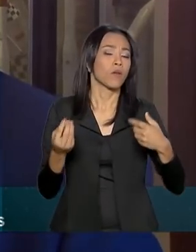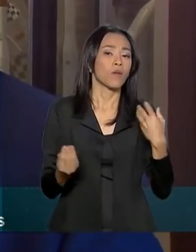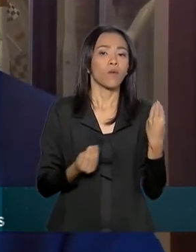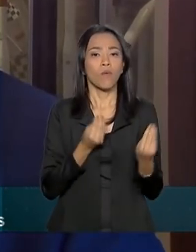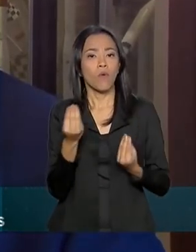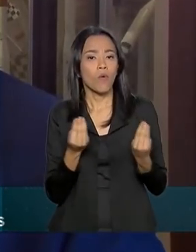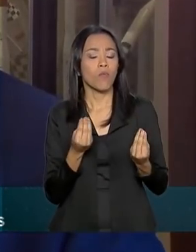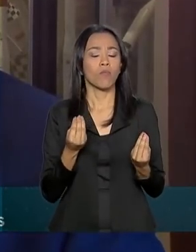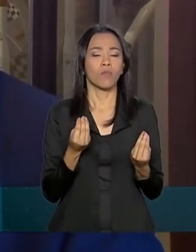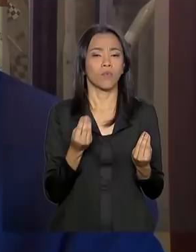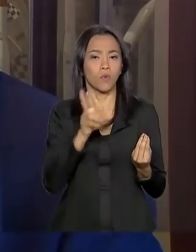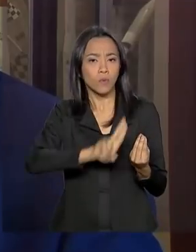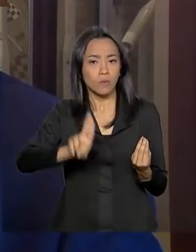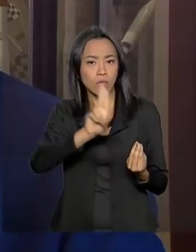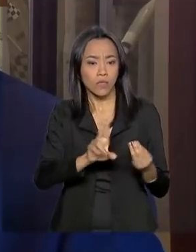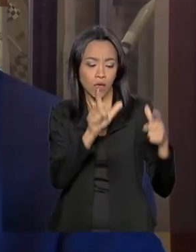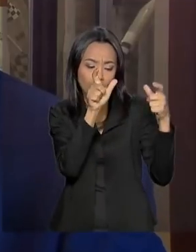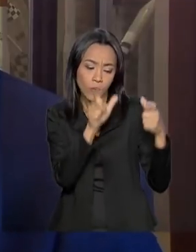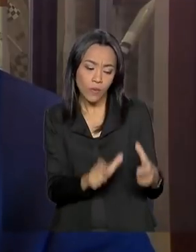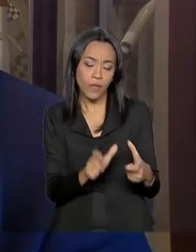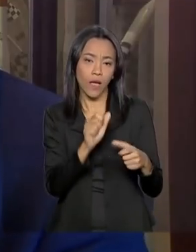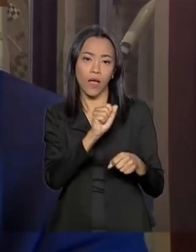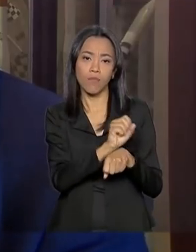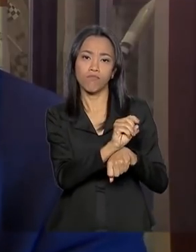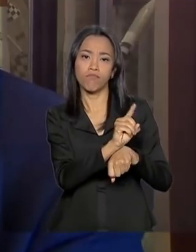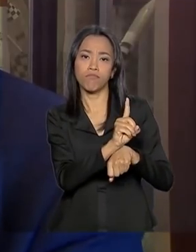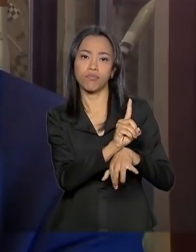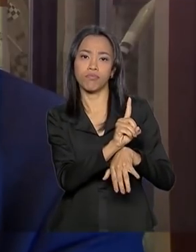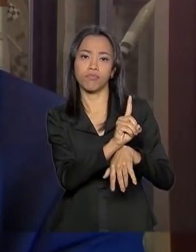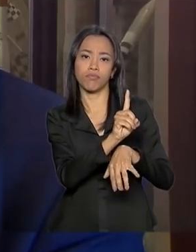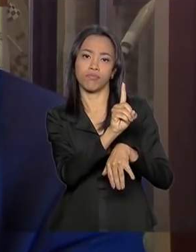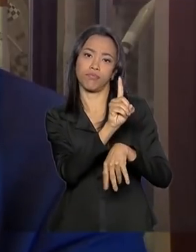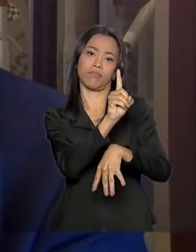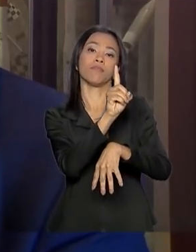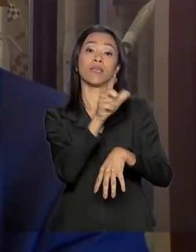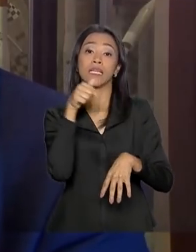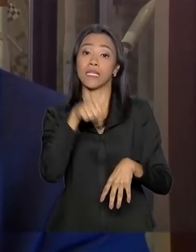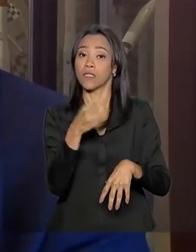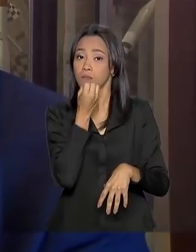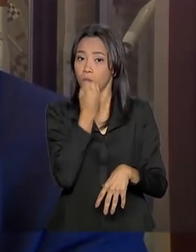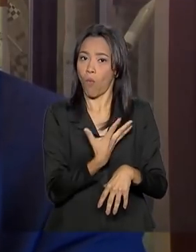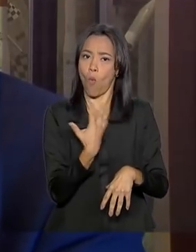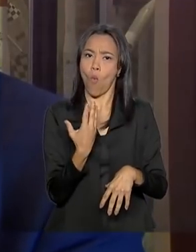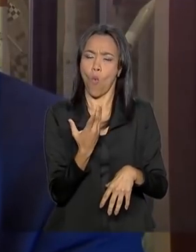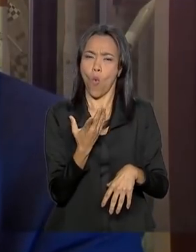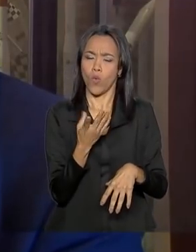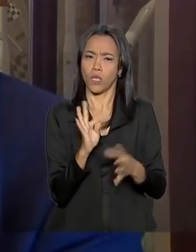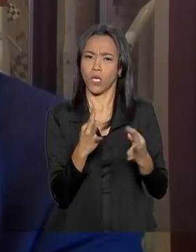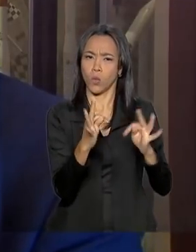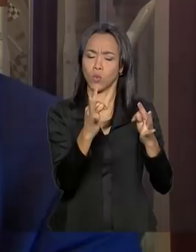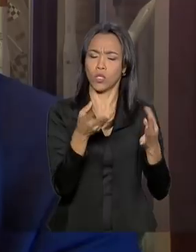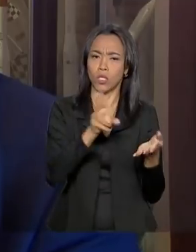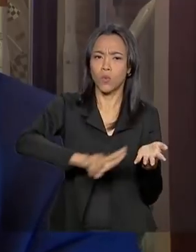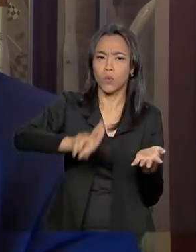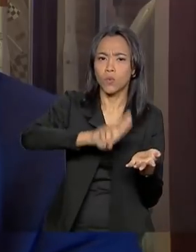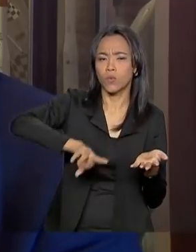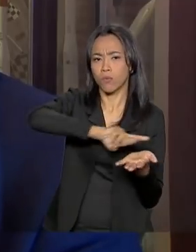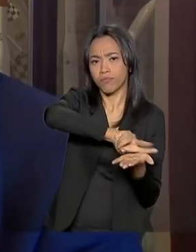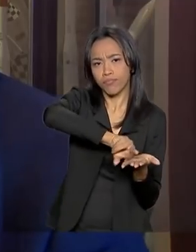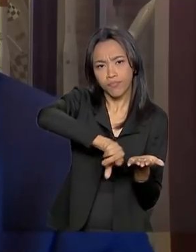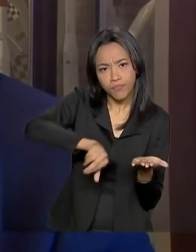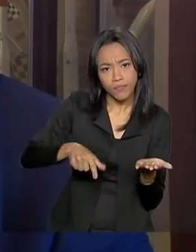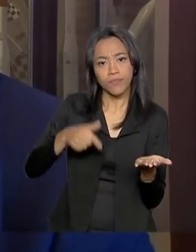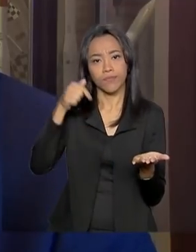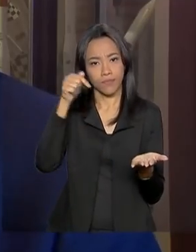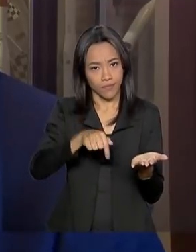possibilidades do Centro de Lançamento como um integrador de tecnologia, como uma geração de recursos para o